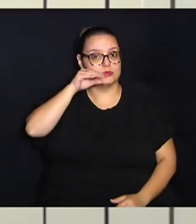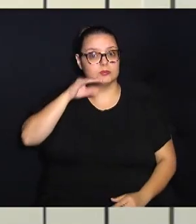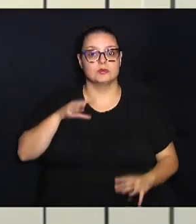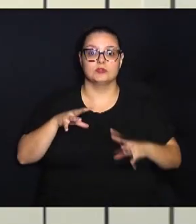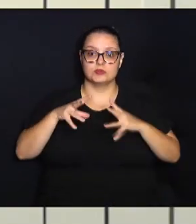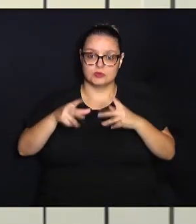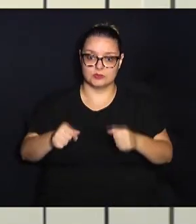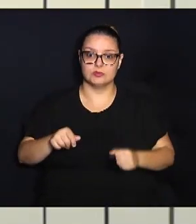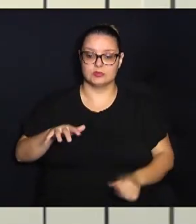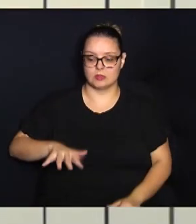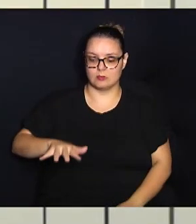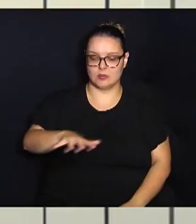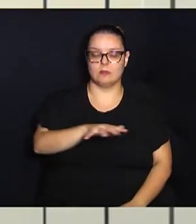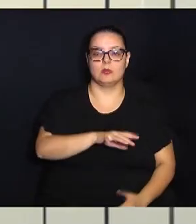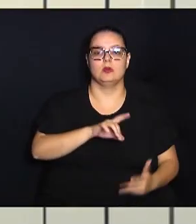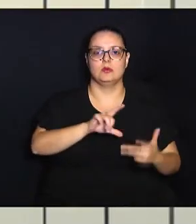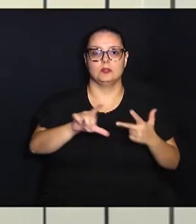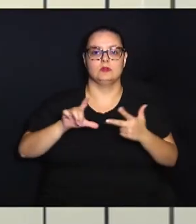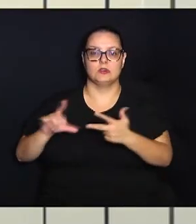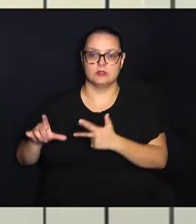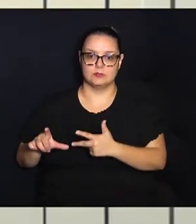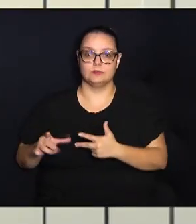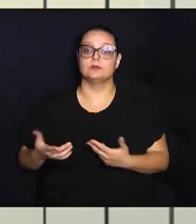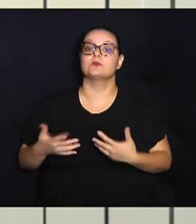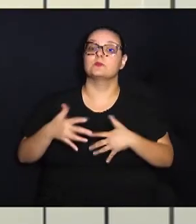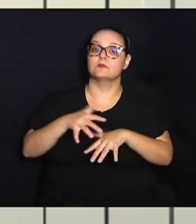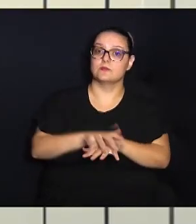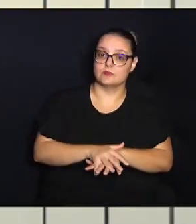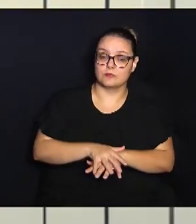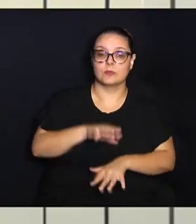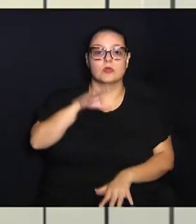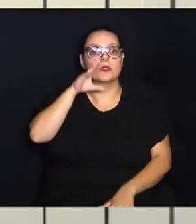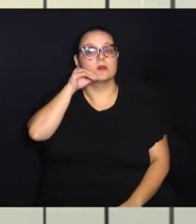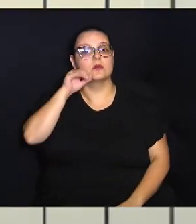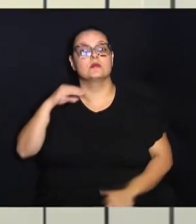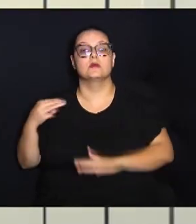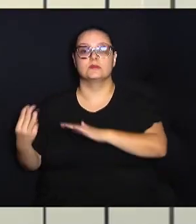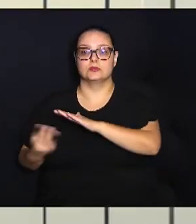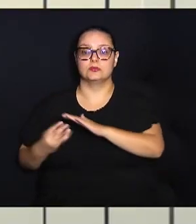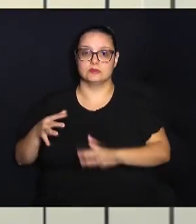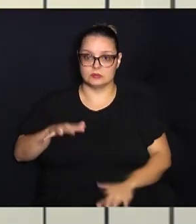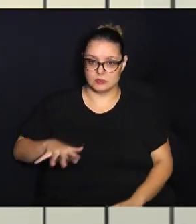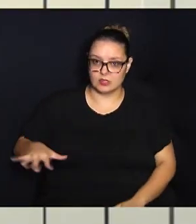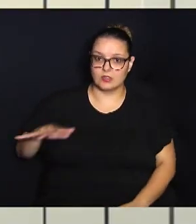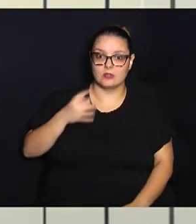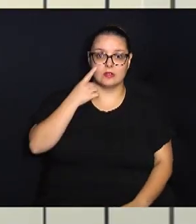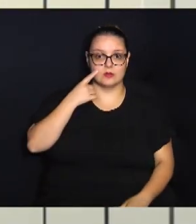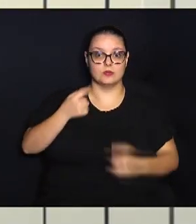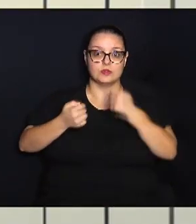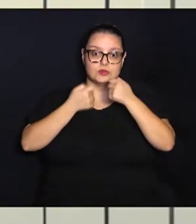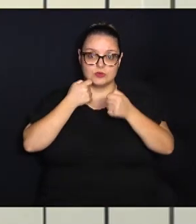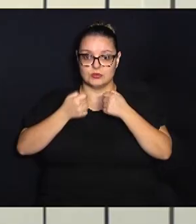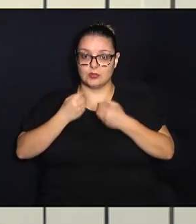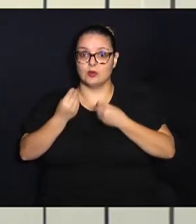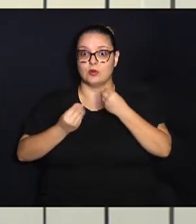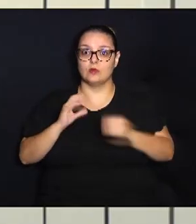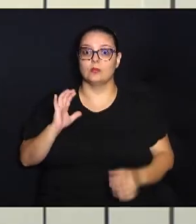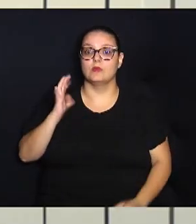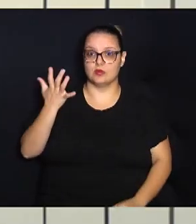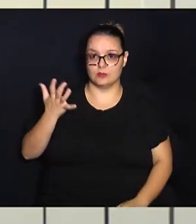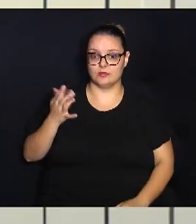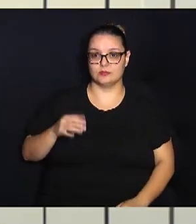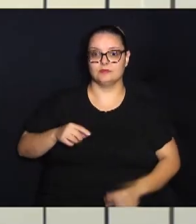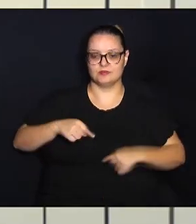todas as áreas do Legislativo, incluindo os funcionários terceirizados. Veja na reportagem como foi o evento no